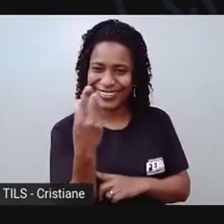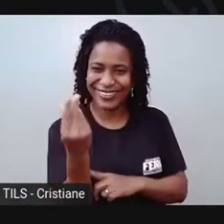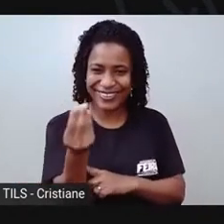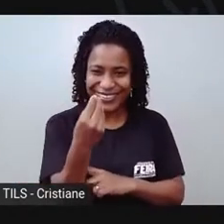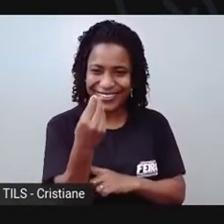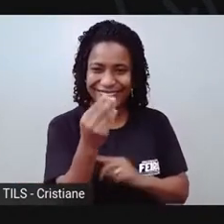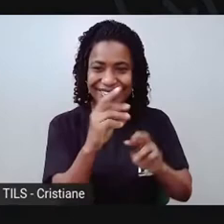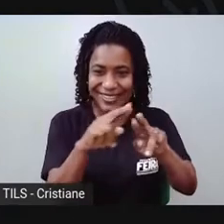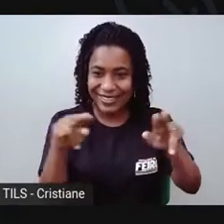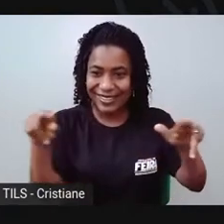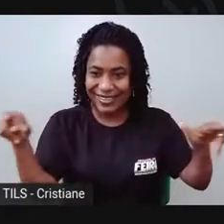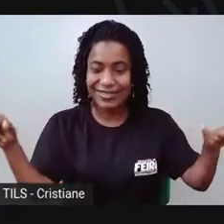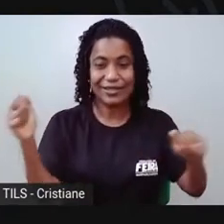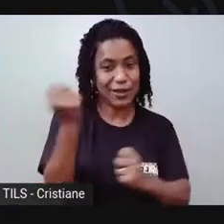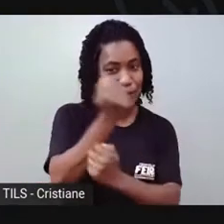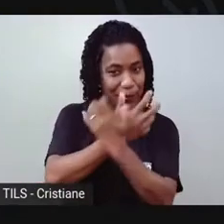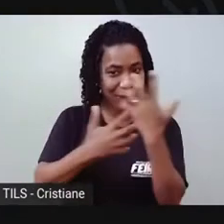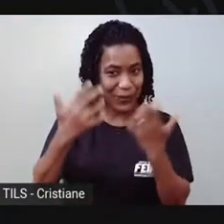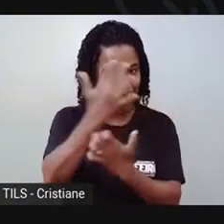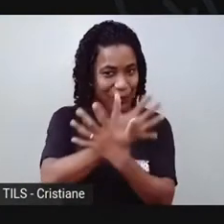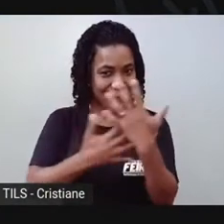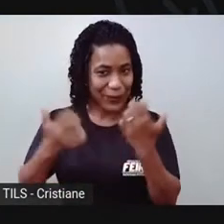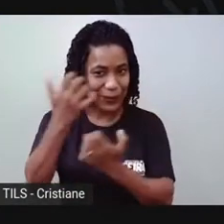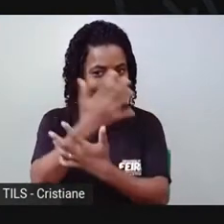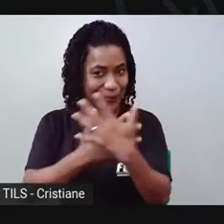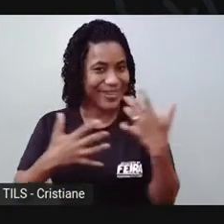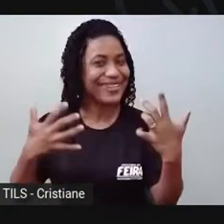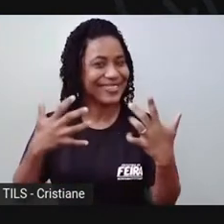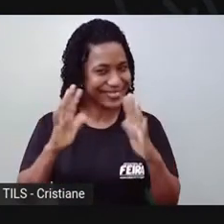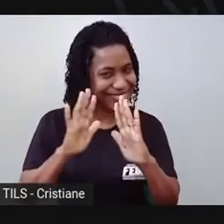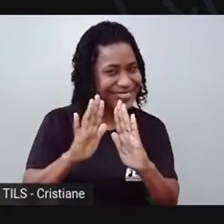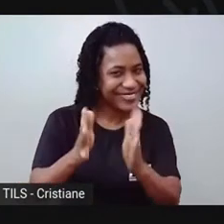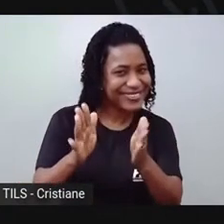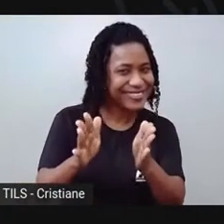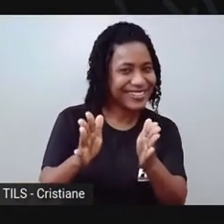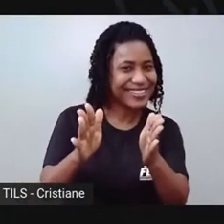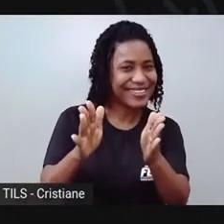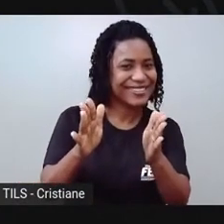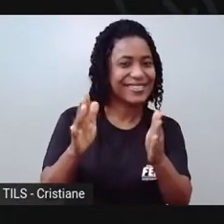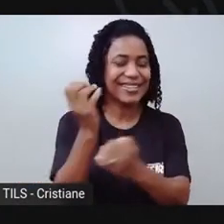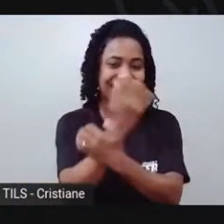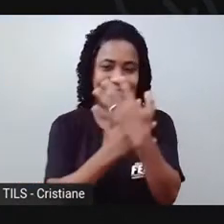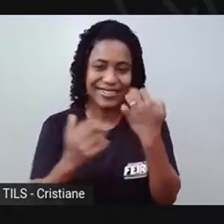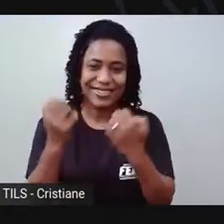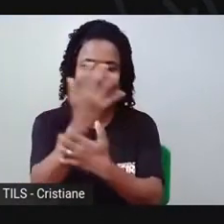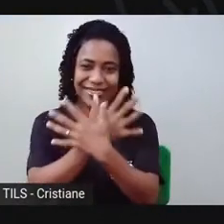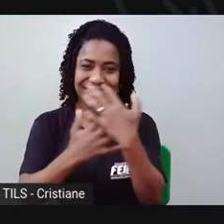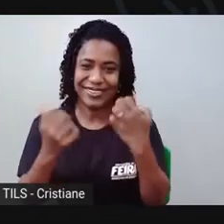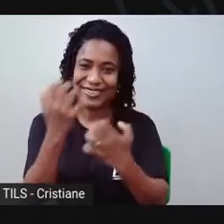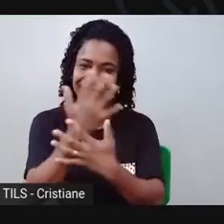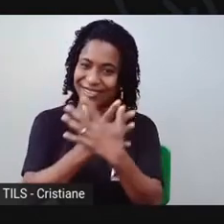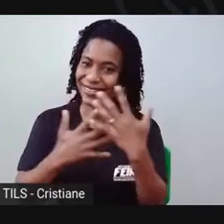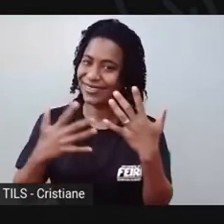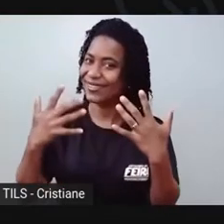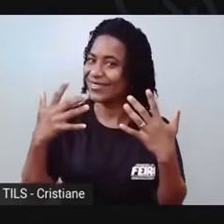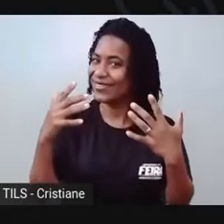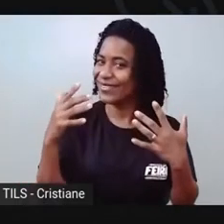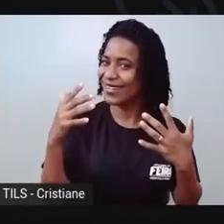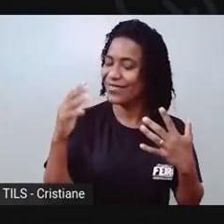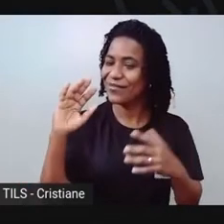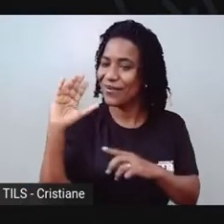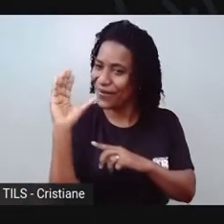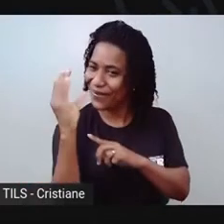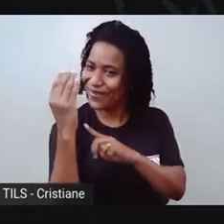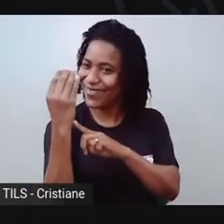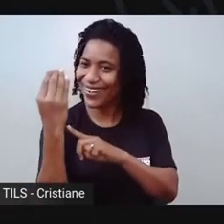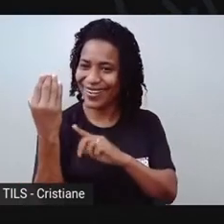aprendemos a cantar músicas... Não aprendemos? Cantamos músicas que falavam sobre o cravo,